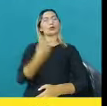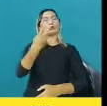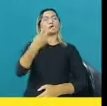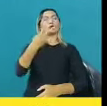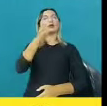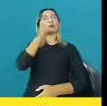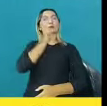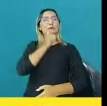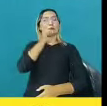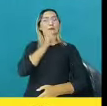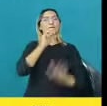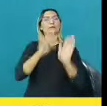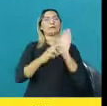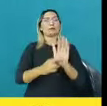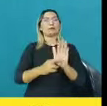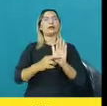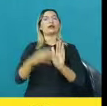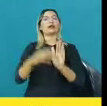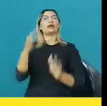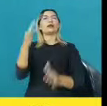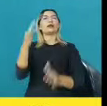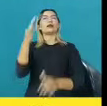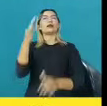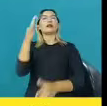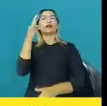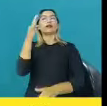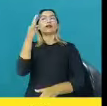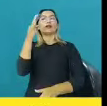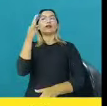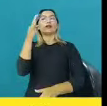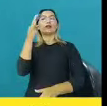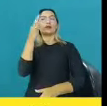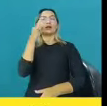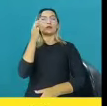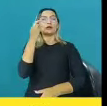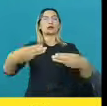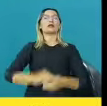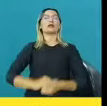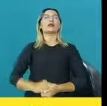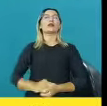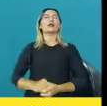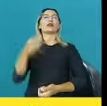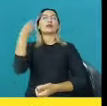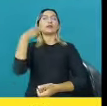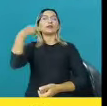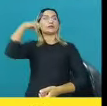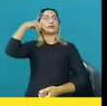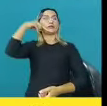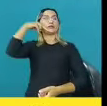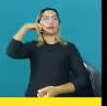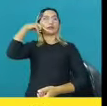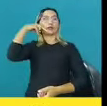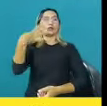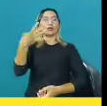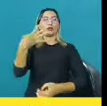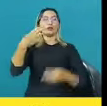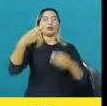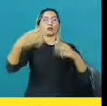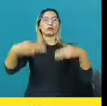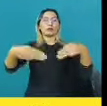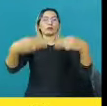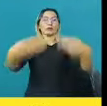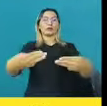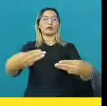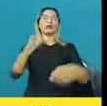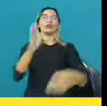e quarto mandato, a vereadora Fátima Carmina no terceiro mandato, atuante vereadora, a vereadora Neta no quarto mandato, já foi